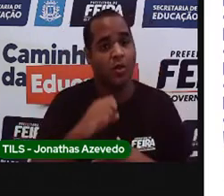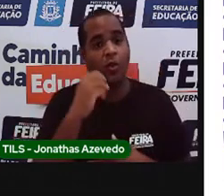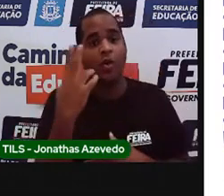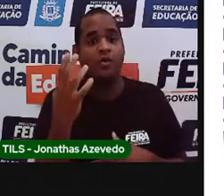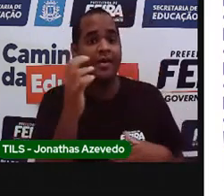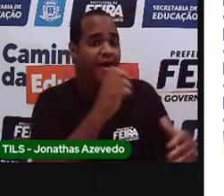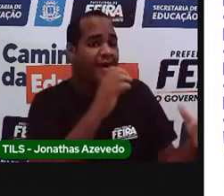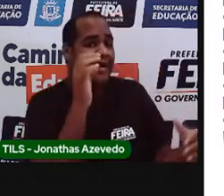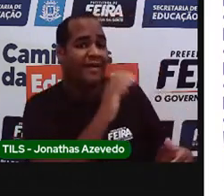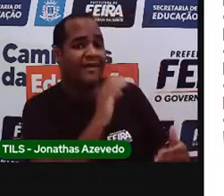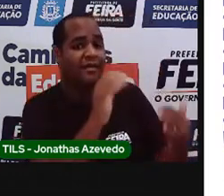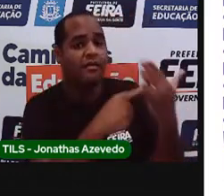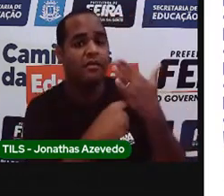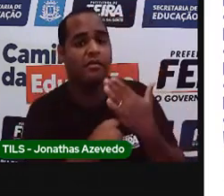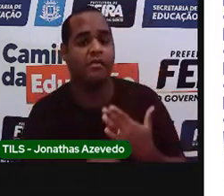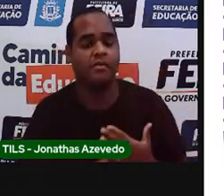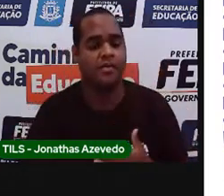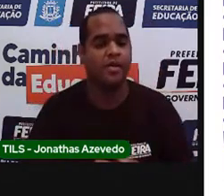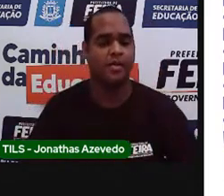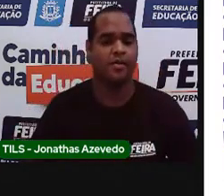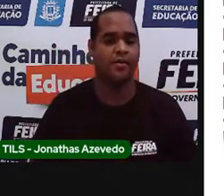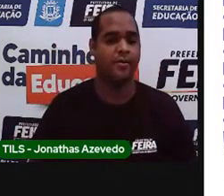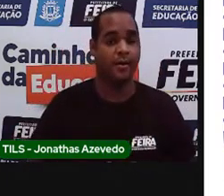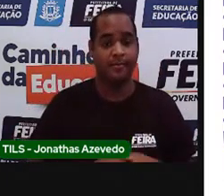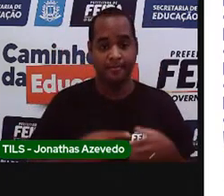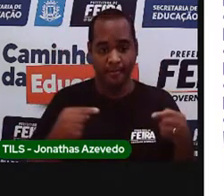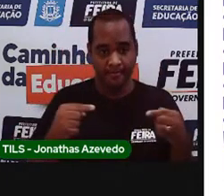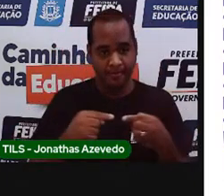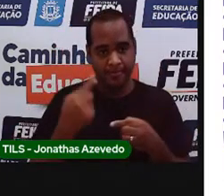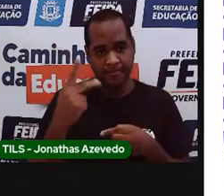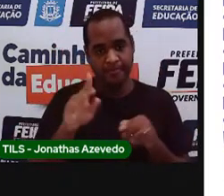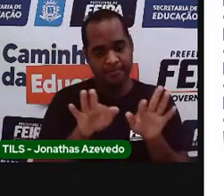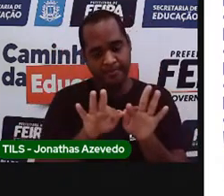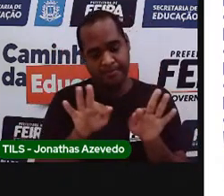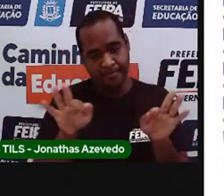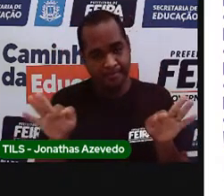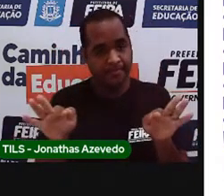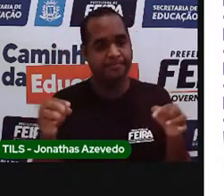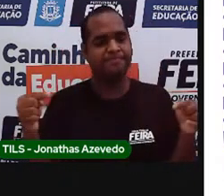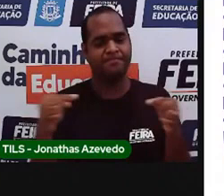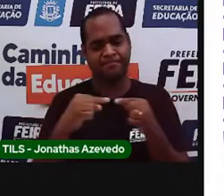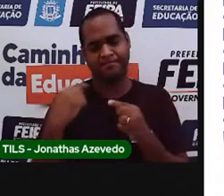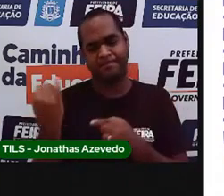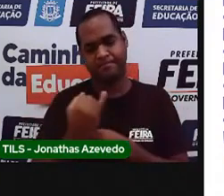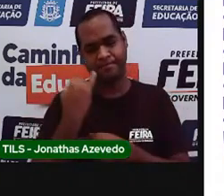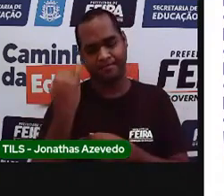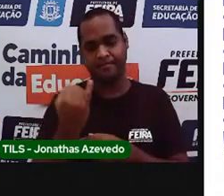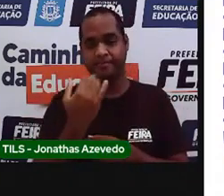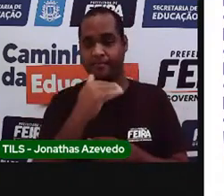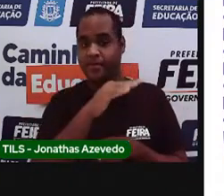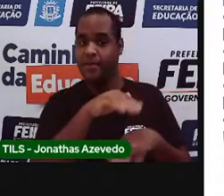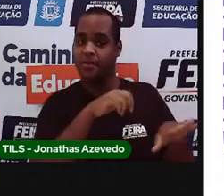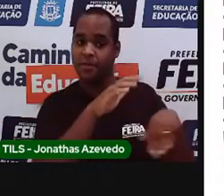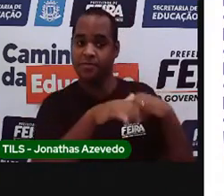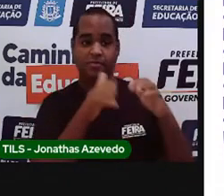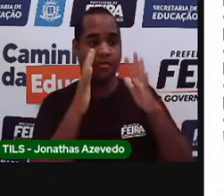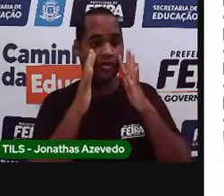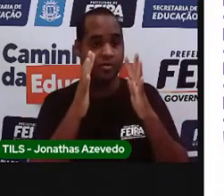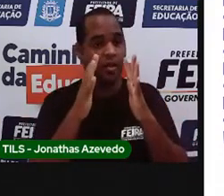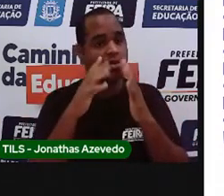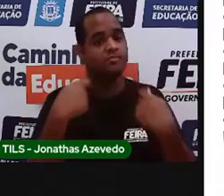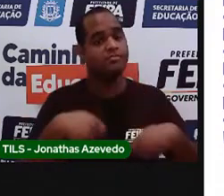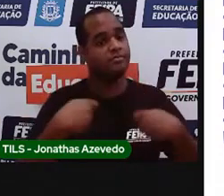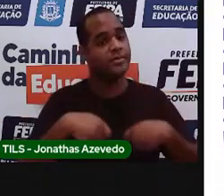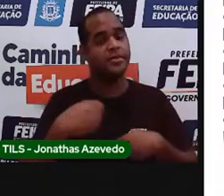socorro! Essas frases são exclamativas. Está chamando a atenção de alguma